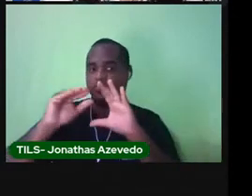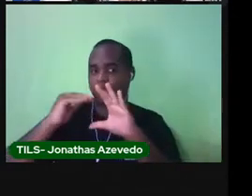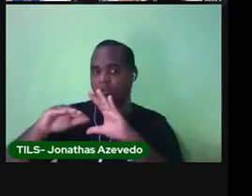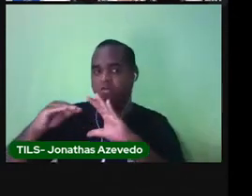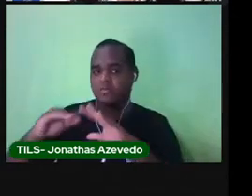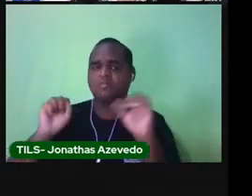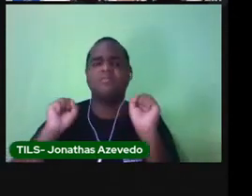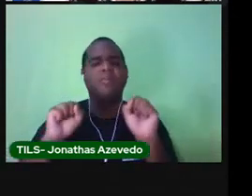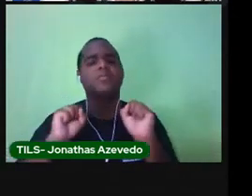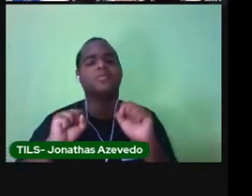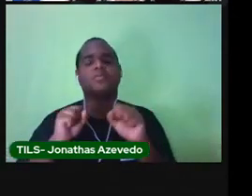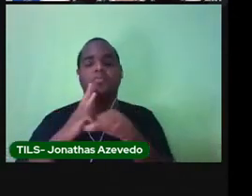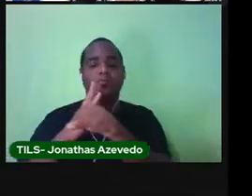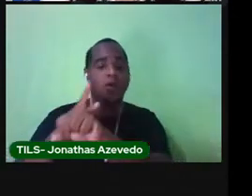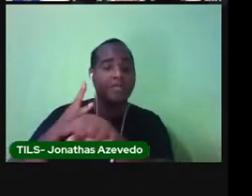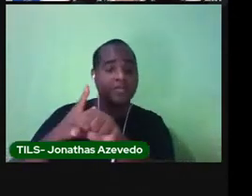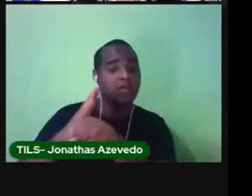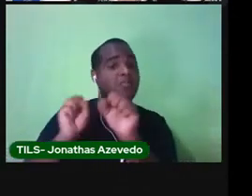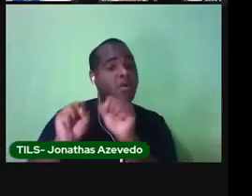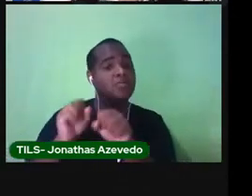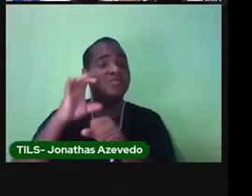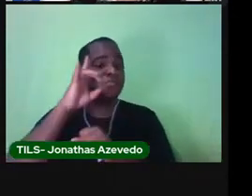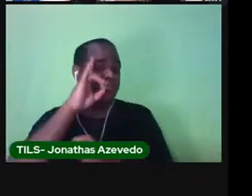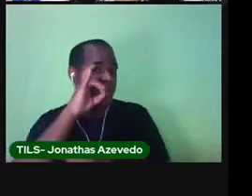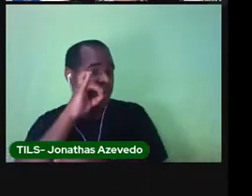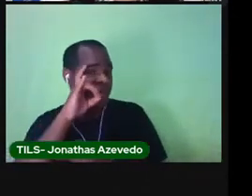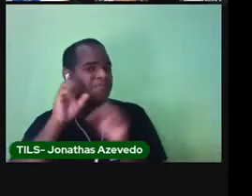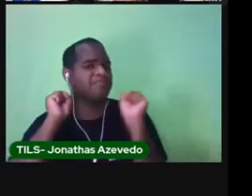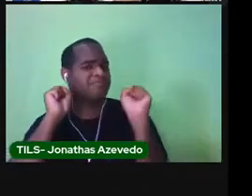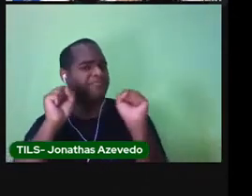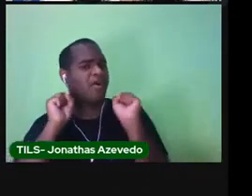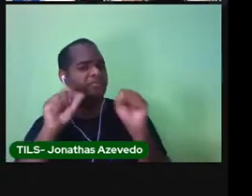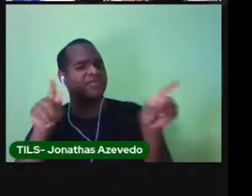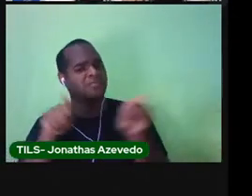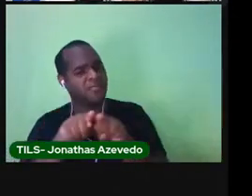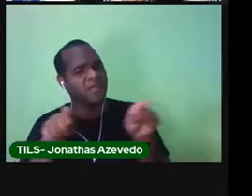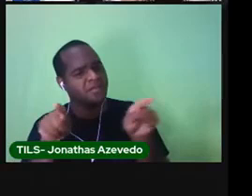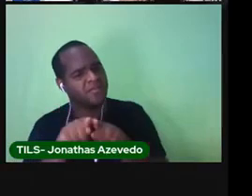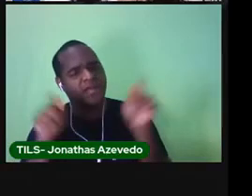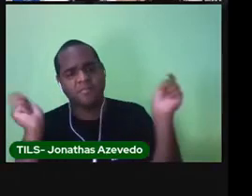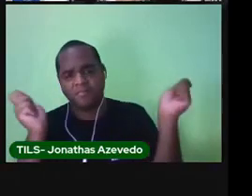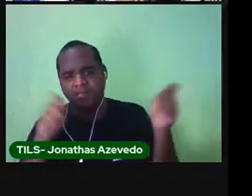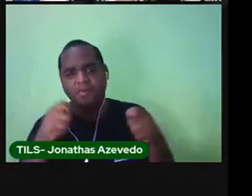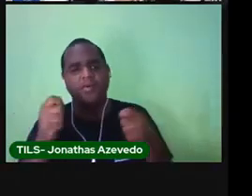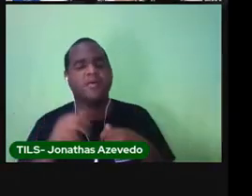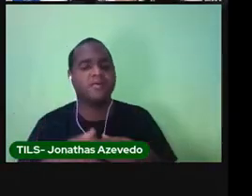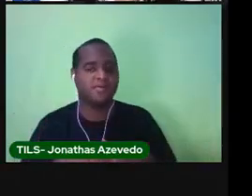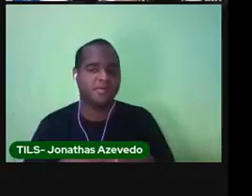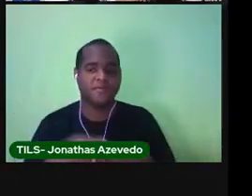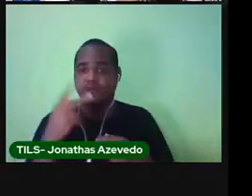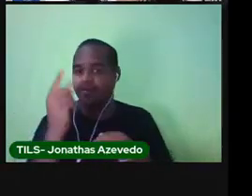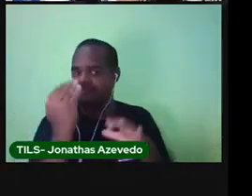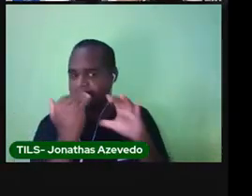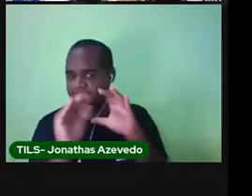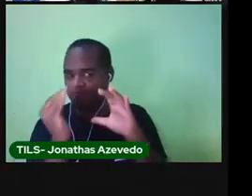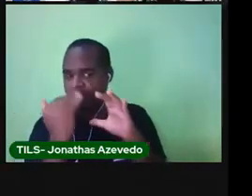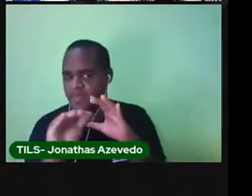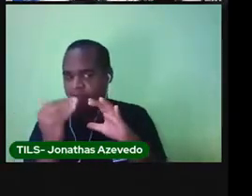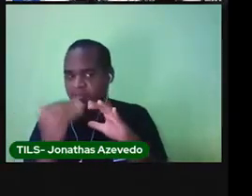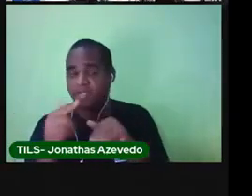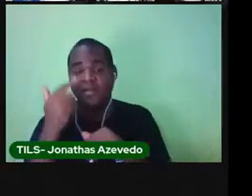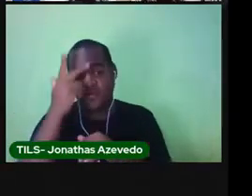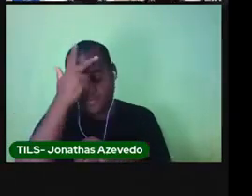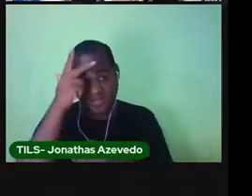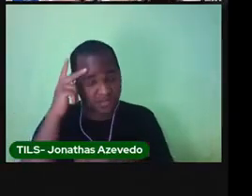pelo WhatsApp e pelo Instagram. E pode ir pronto. Pode sim. Quando você manda um bilhete para a pessoa,